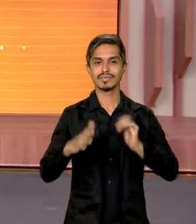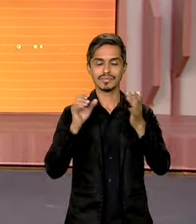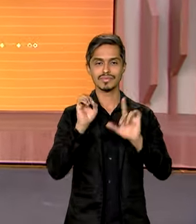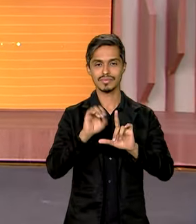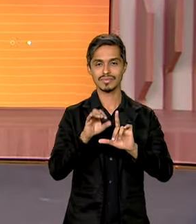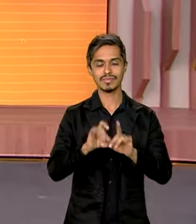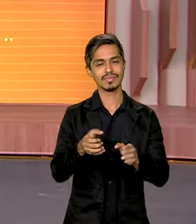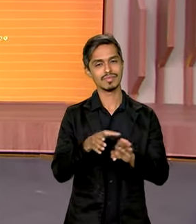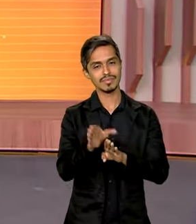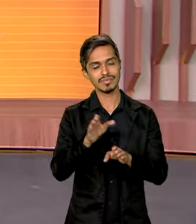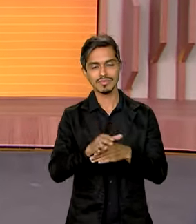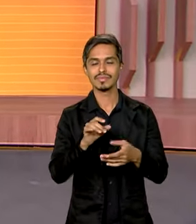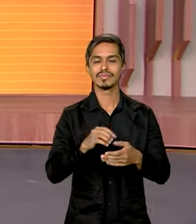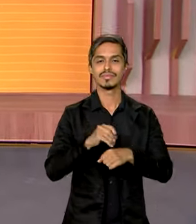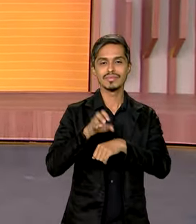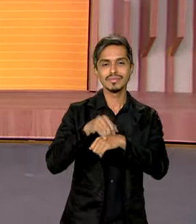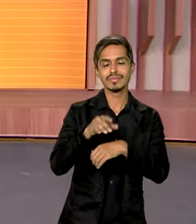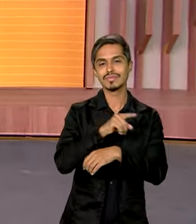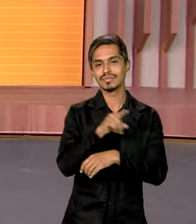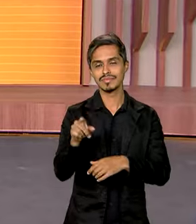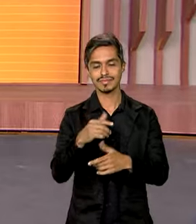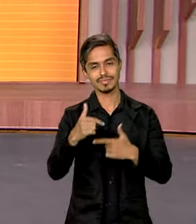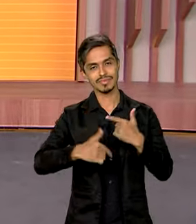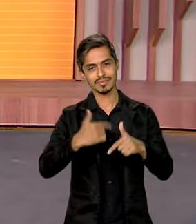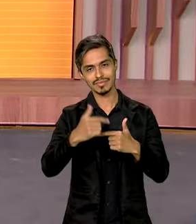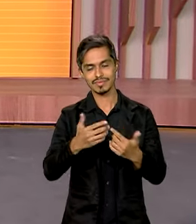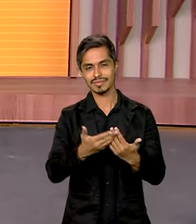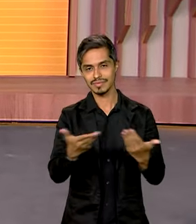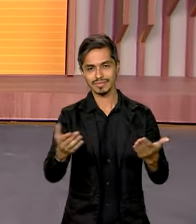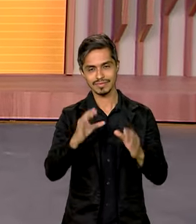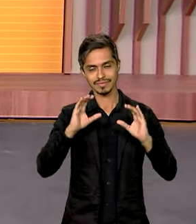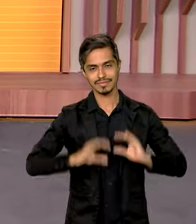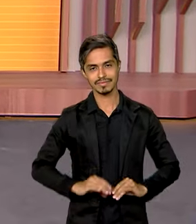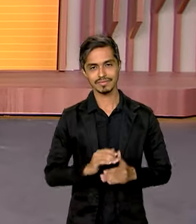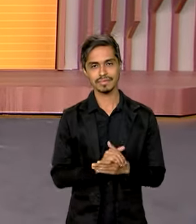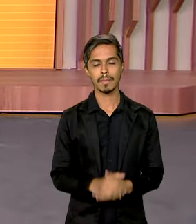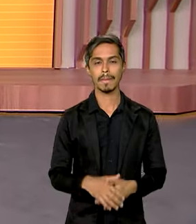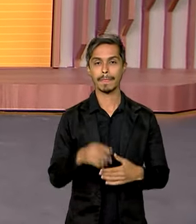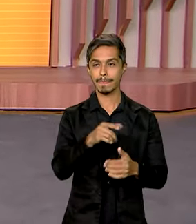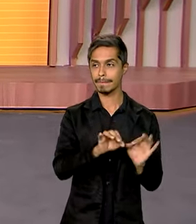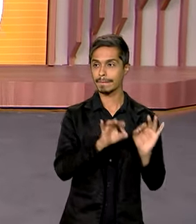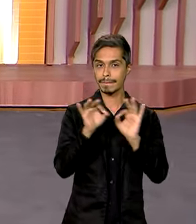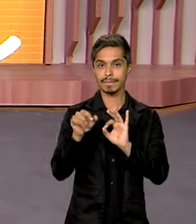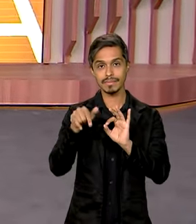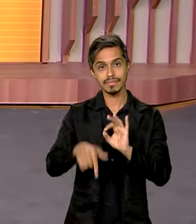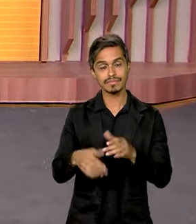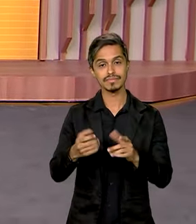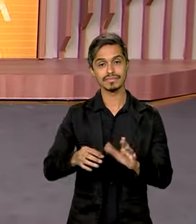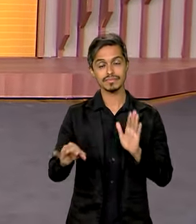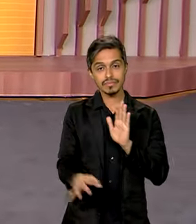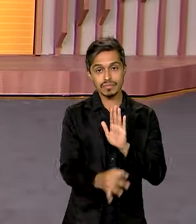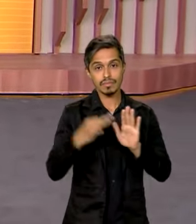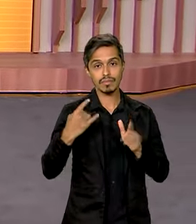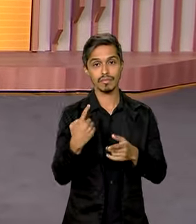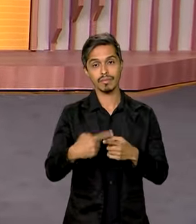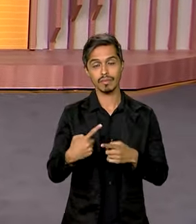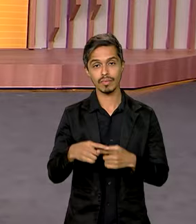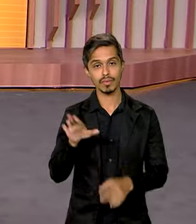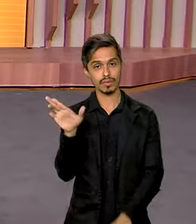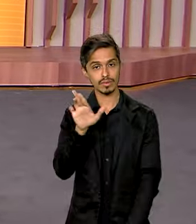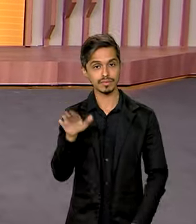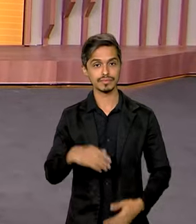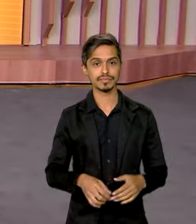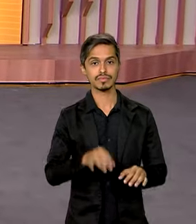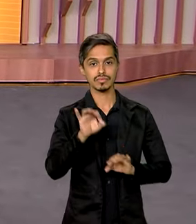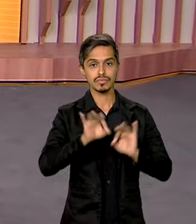ao vivo, dicas e serviços para você, cidadão. Daqui a pouco você acompanha ao vivo aqui no Canal GOV a assinatura pelo presidente Lula